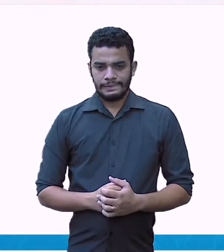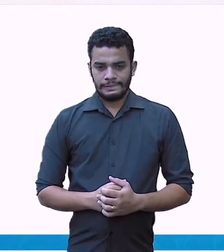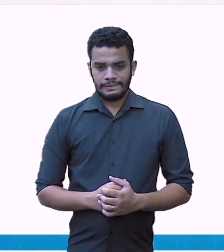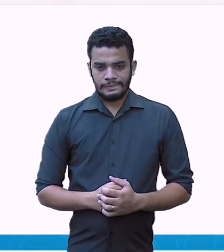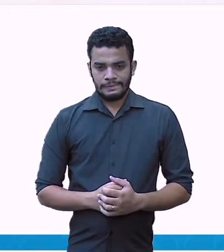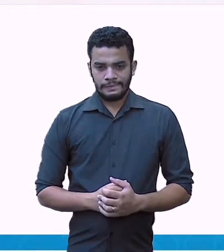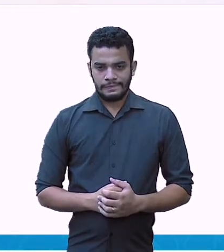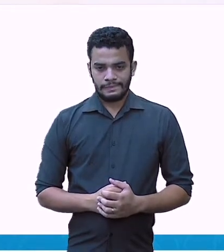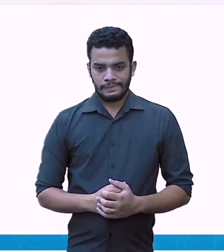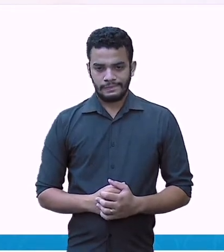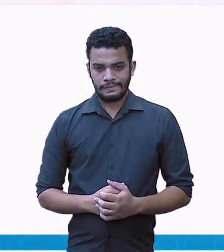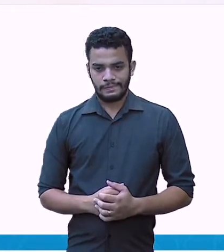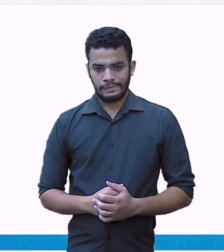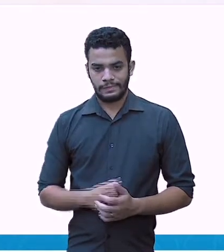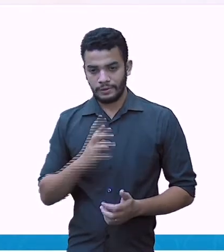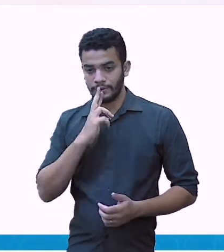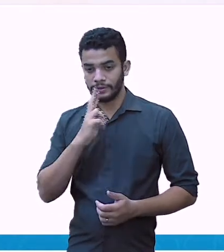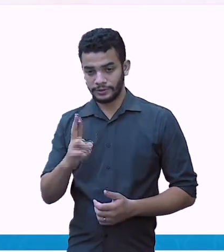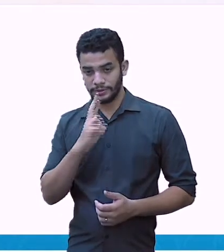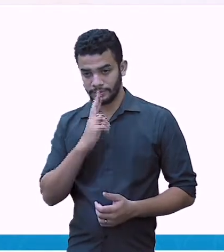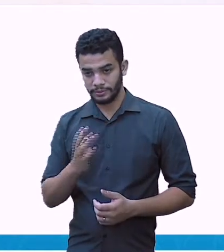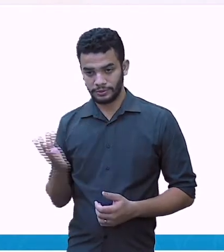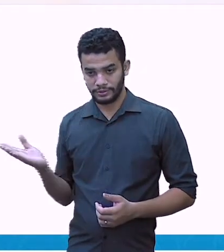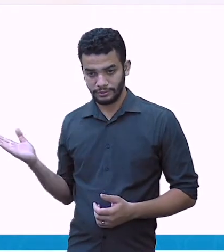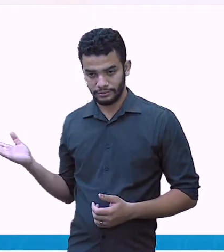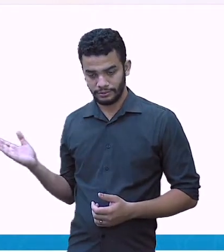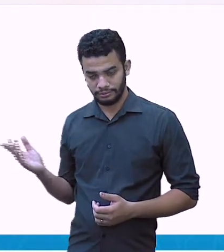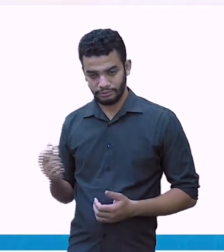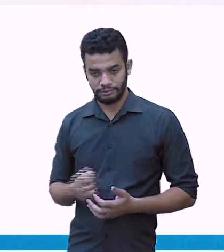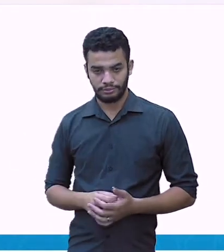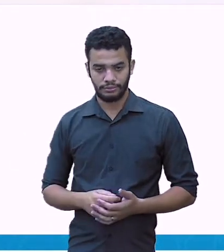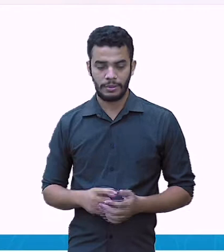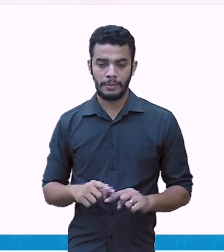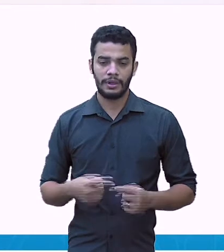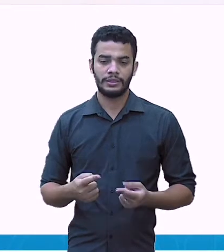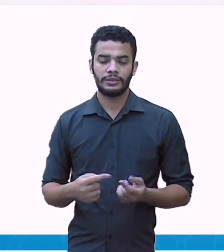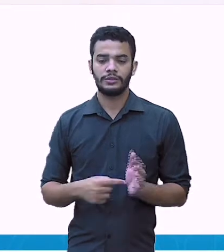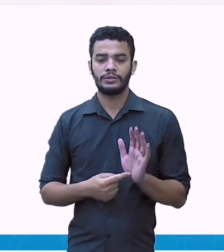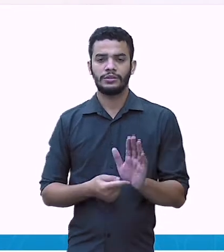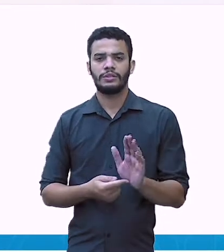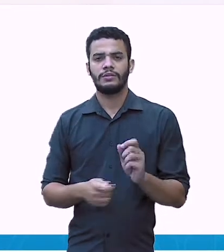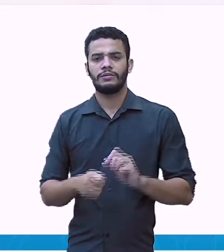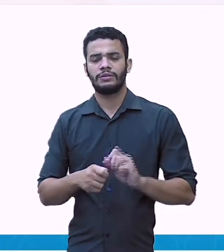Olha bem, aqui eu já tenho o resultado, tá? Mas eu quero mostrar como que a gente resolve.